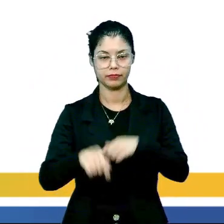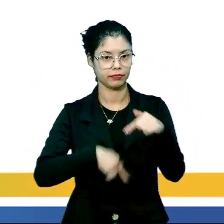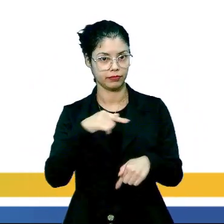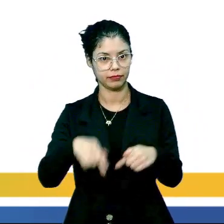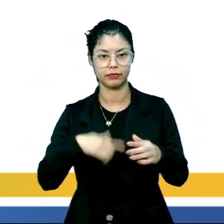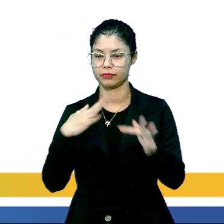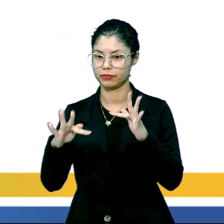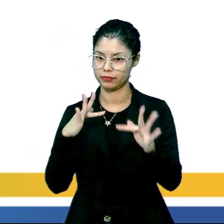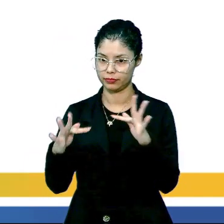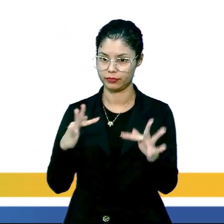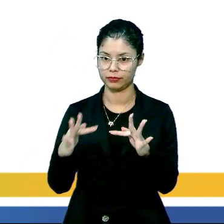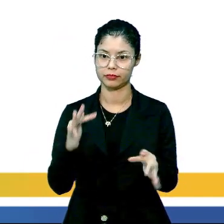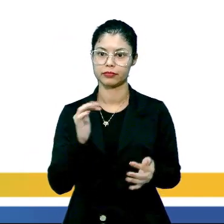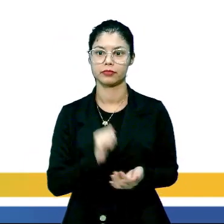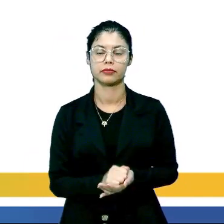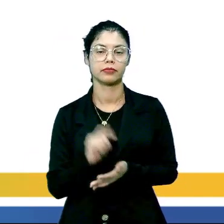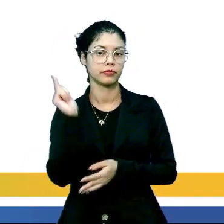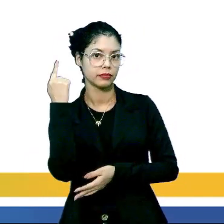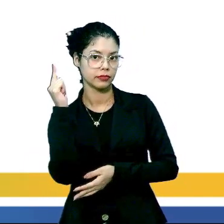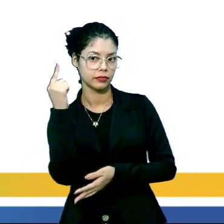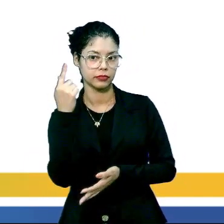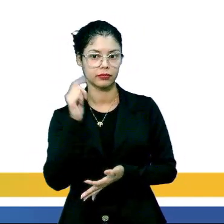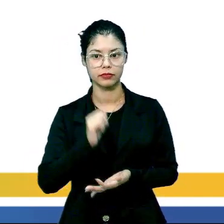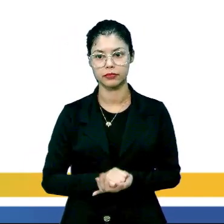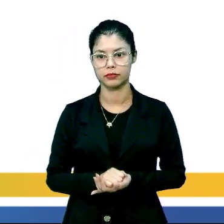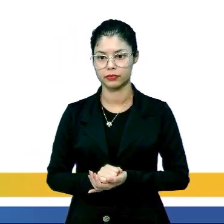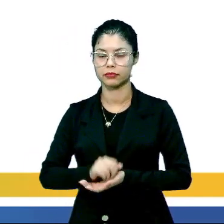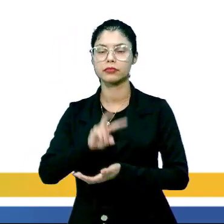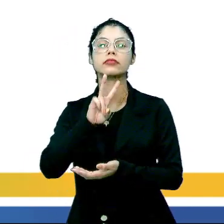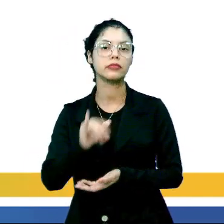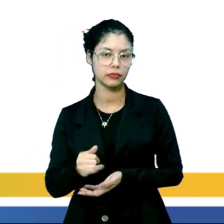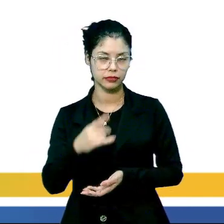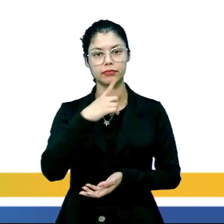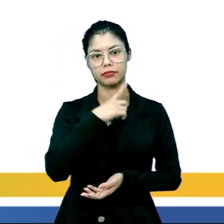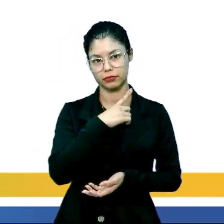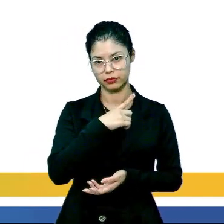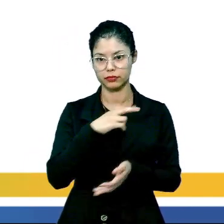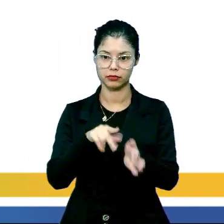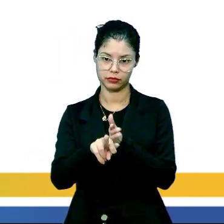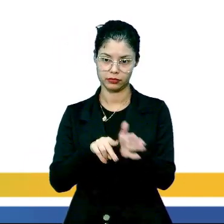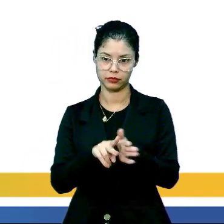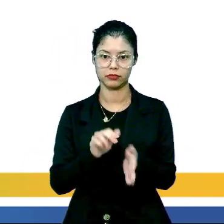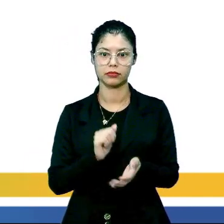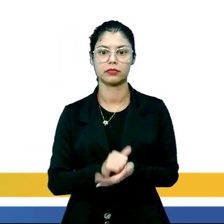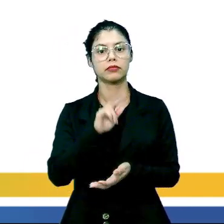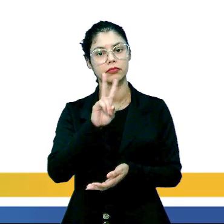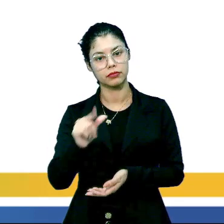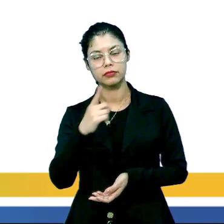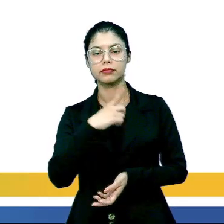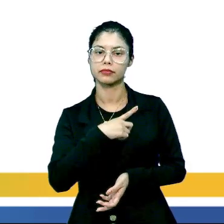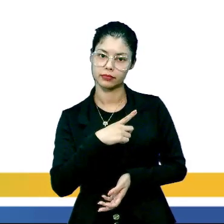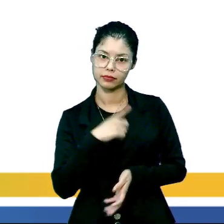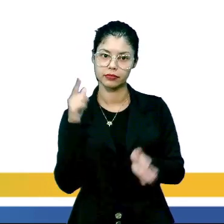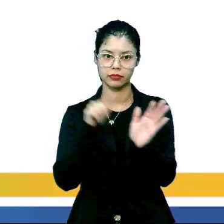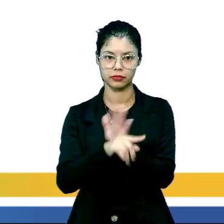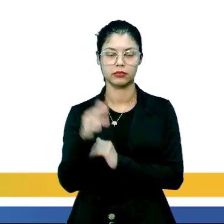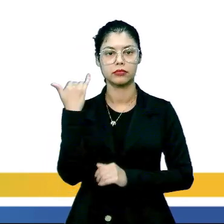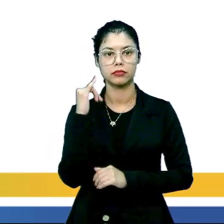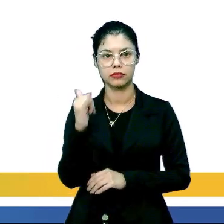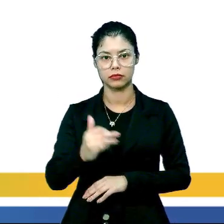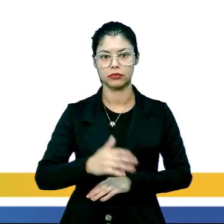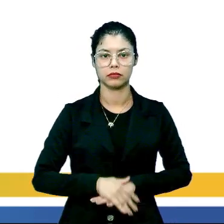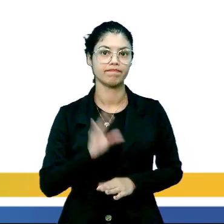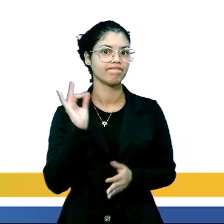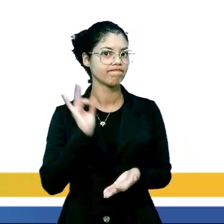química, de física, de geografia, mas vai cair, ou biologia, né? Mas vai cair uma questão de energia.